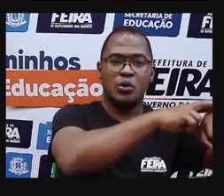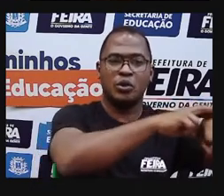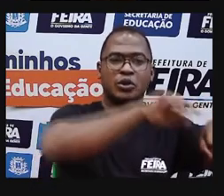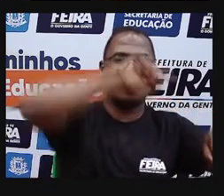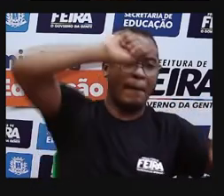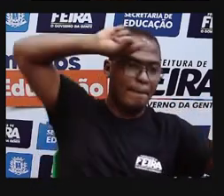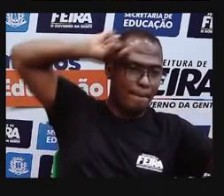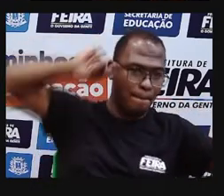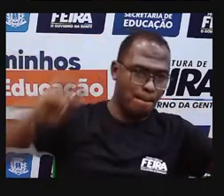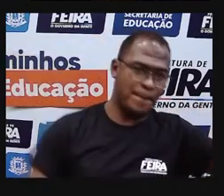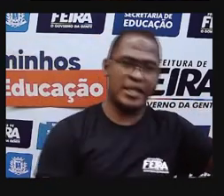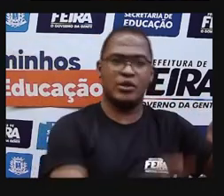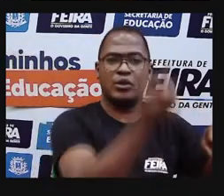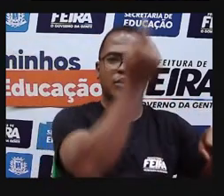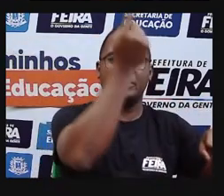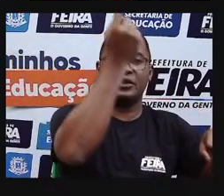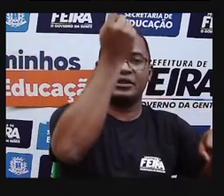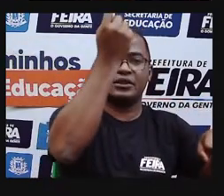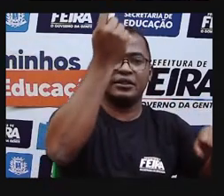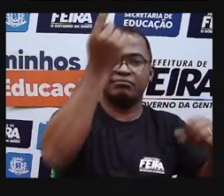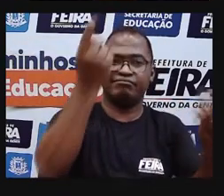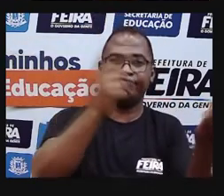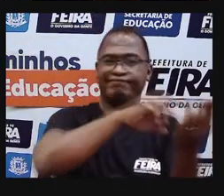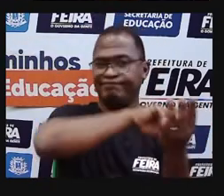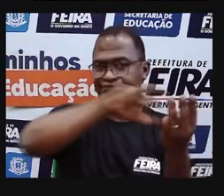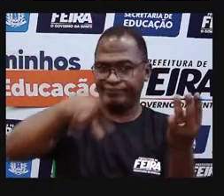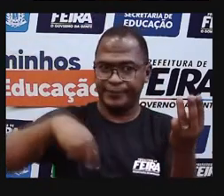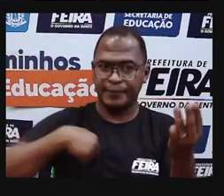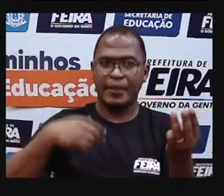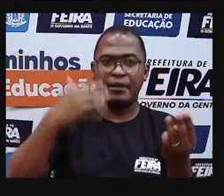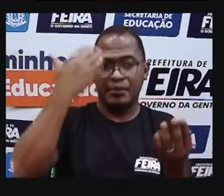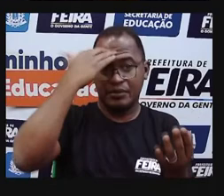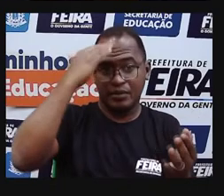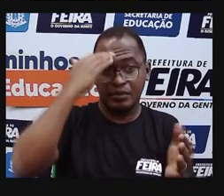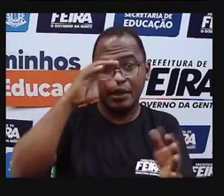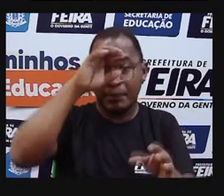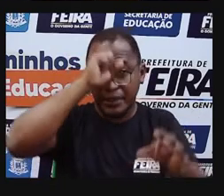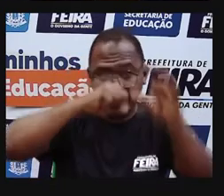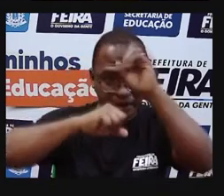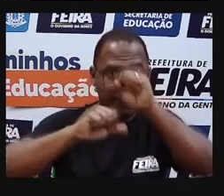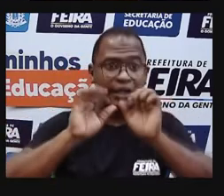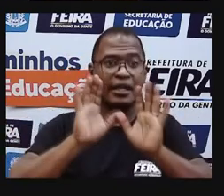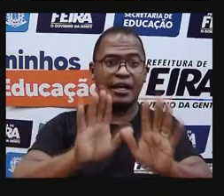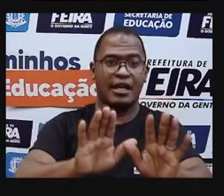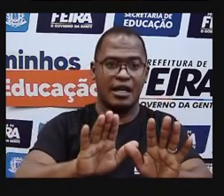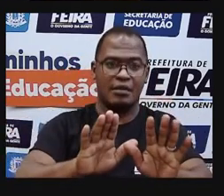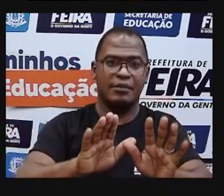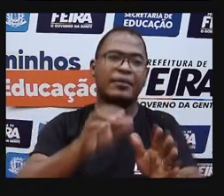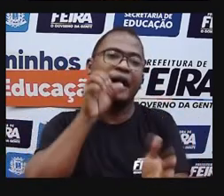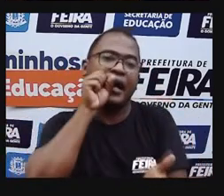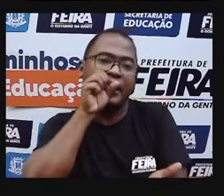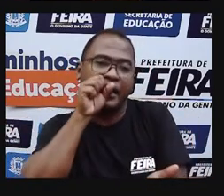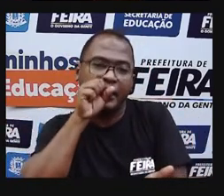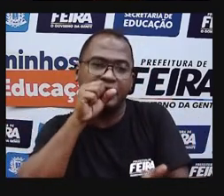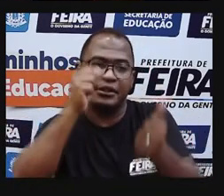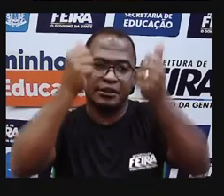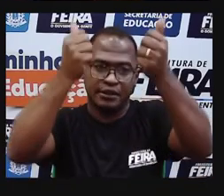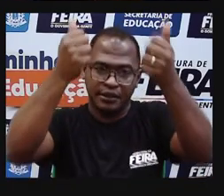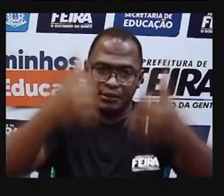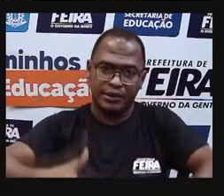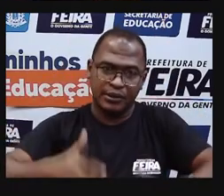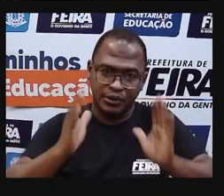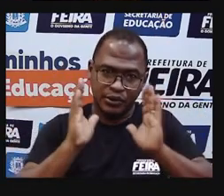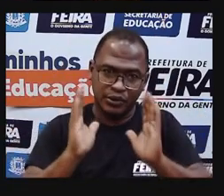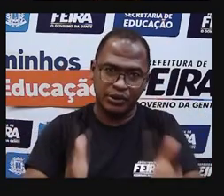milhares, tá? Vamos devagarinho, pra vocês realmente aprenderem. A gente não vai acelerar, porque não adianta a gente trabalhar tudo de uma vez